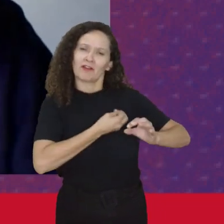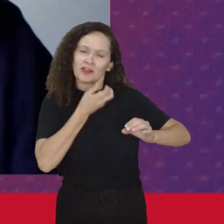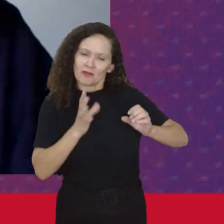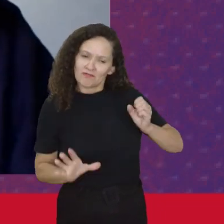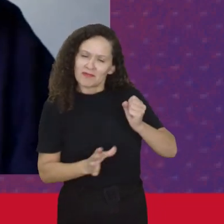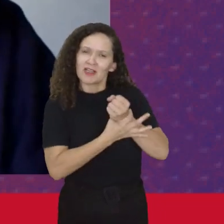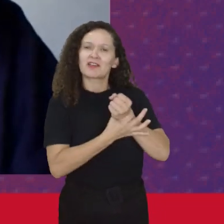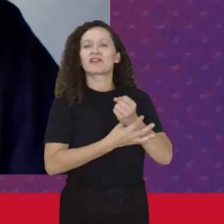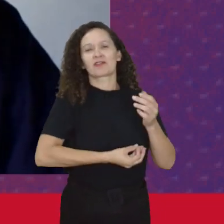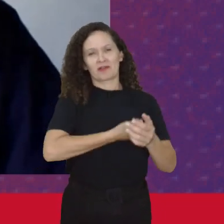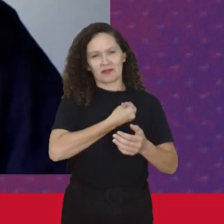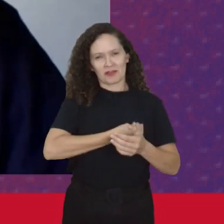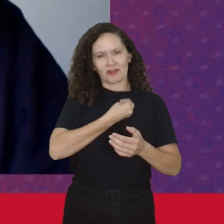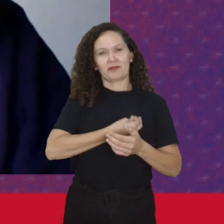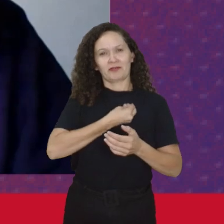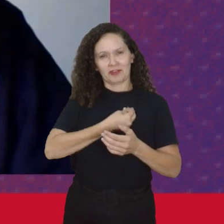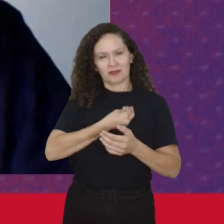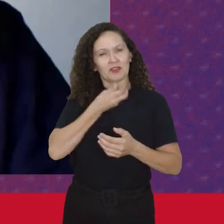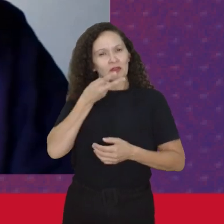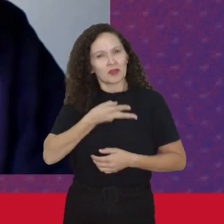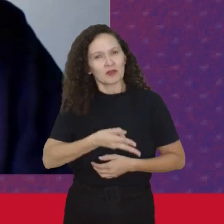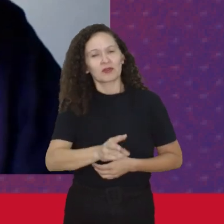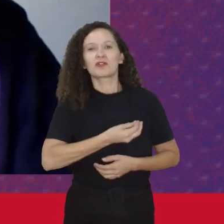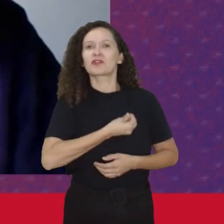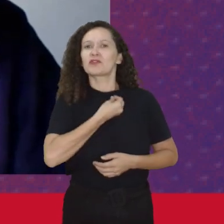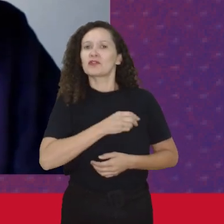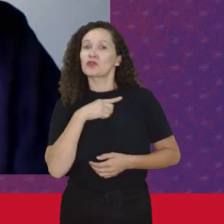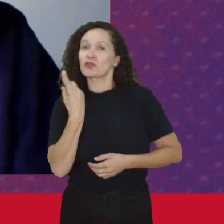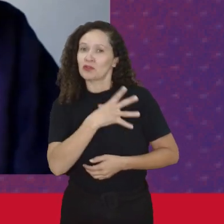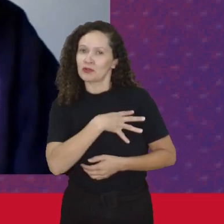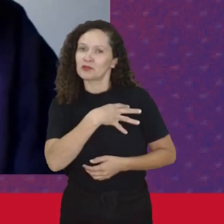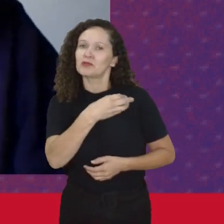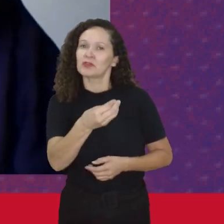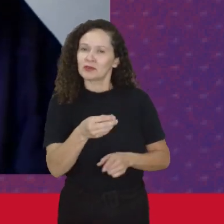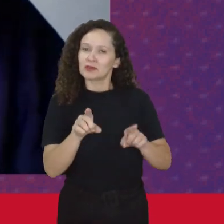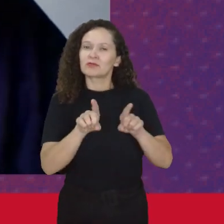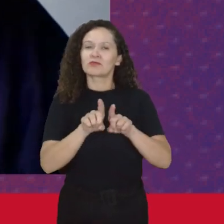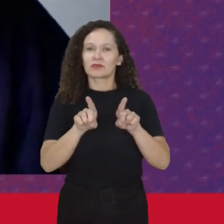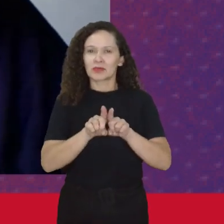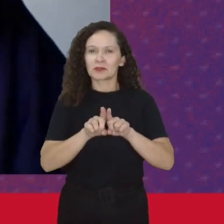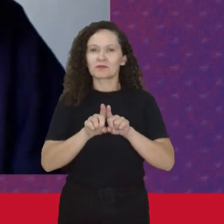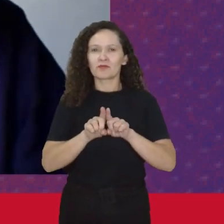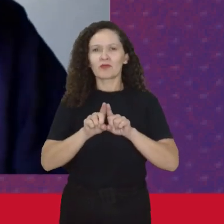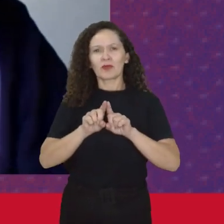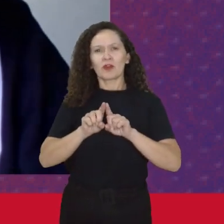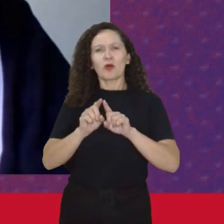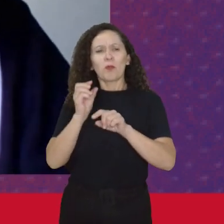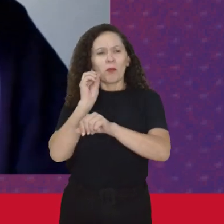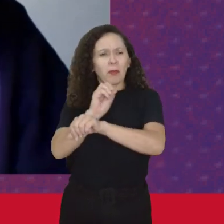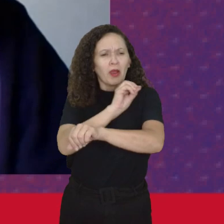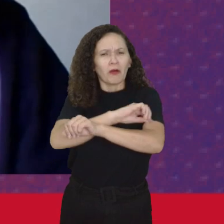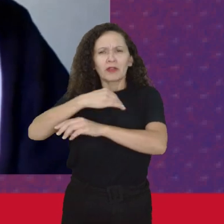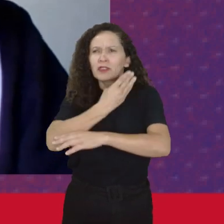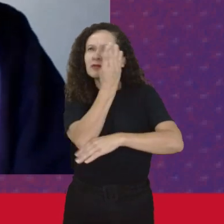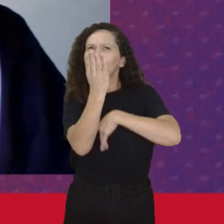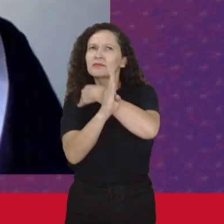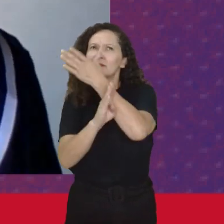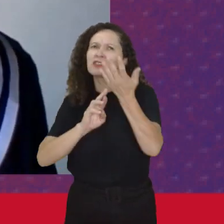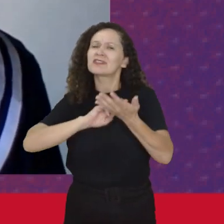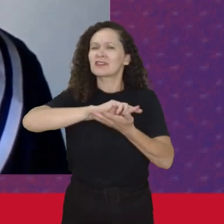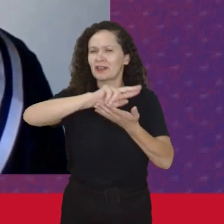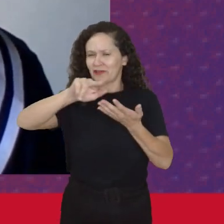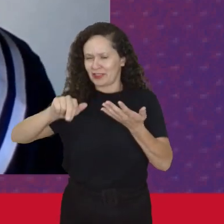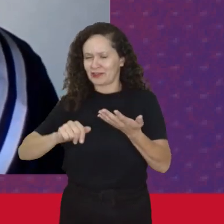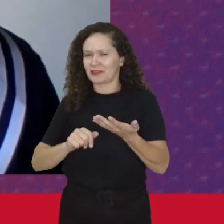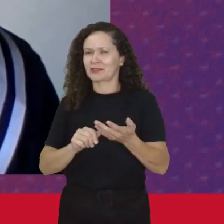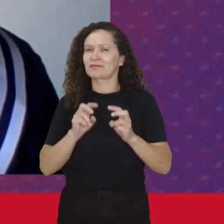garantir as condições de existência nossas, dos nossos filhos Para defender a natureza e assim por diante Mas uma